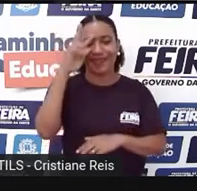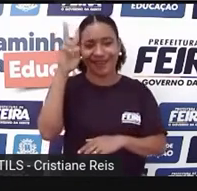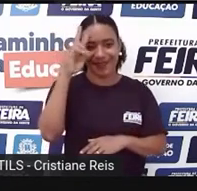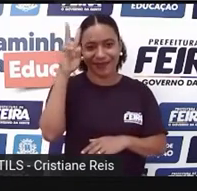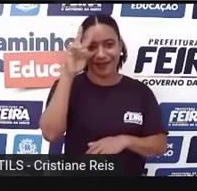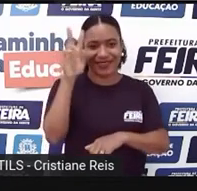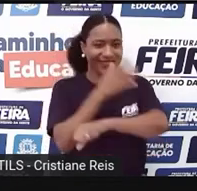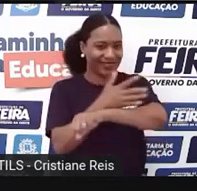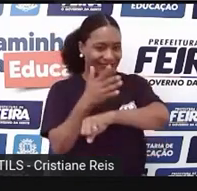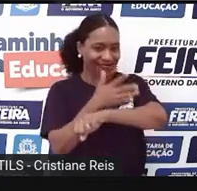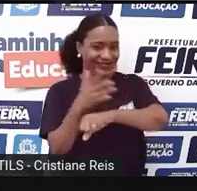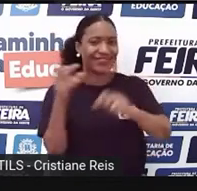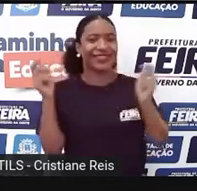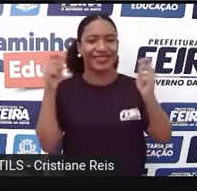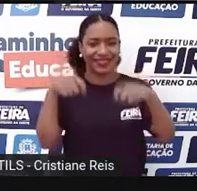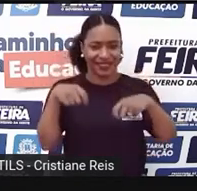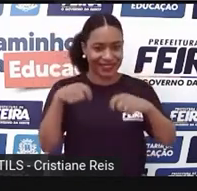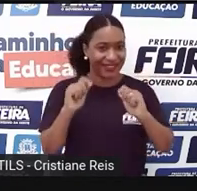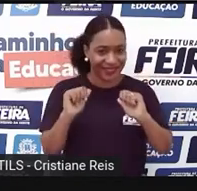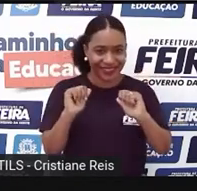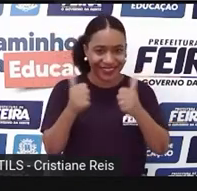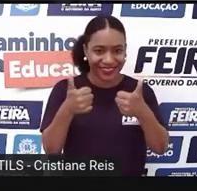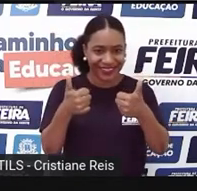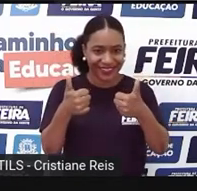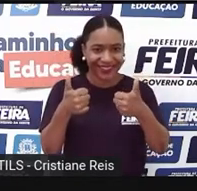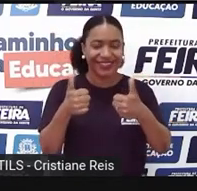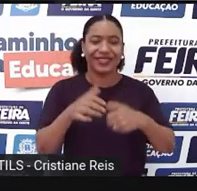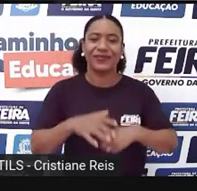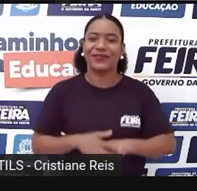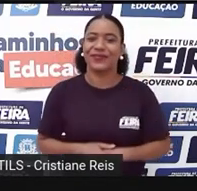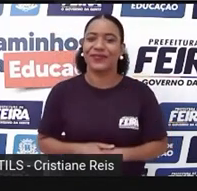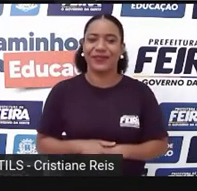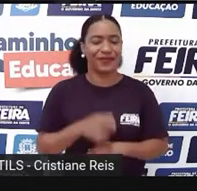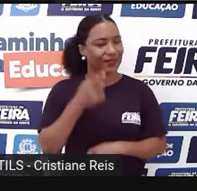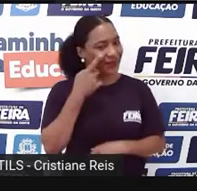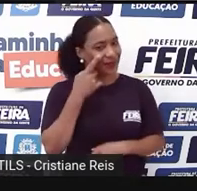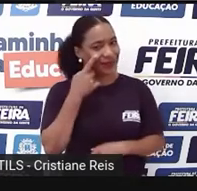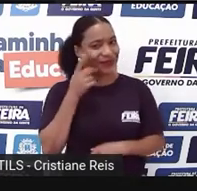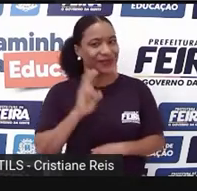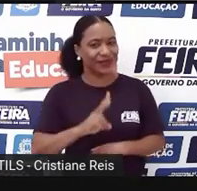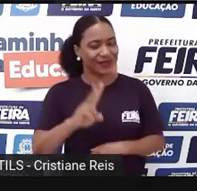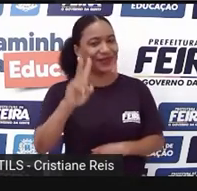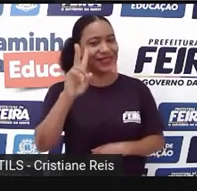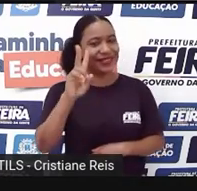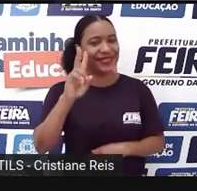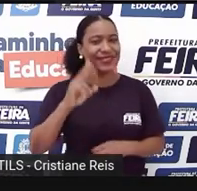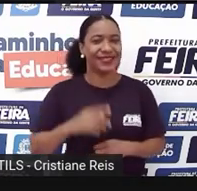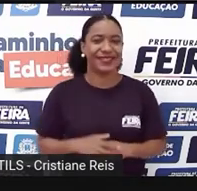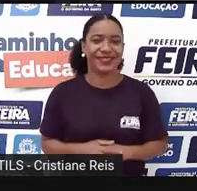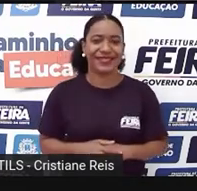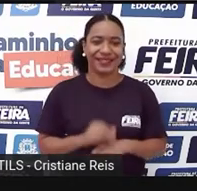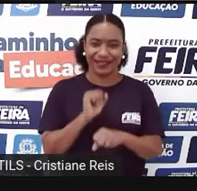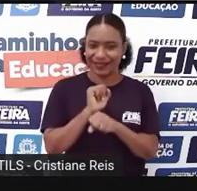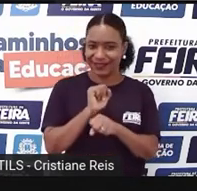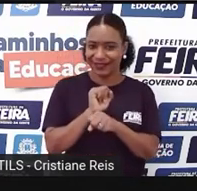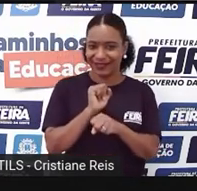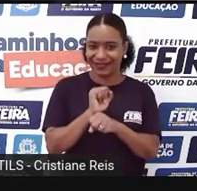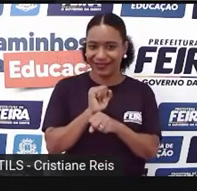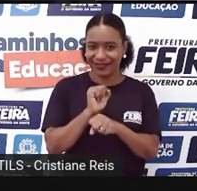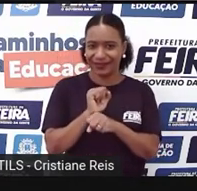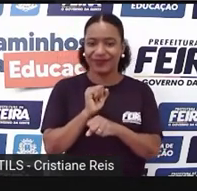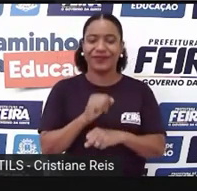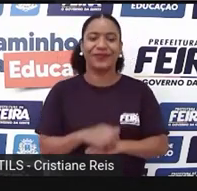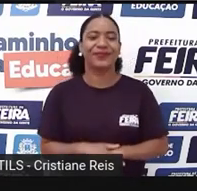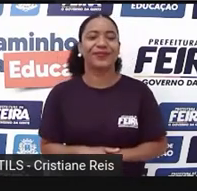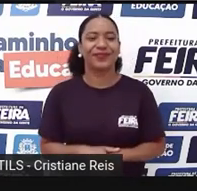Romero e Julieta Ok, students? So Let's go Vamos lá Just a moment, please Só